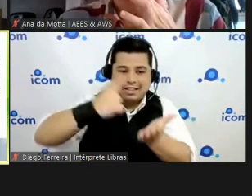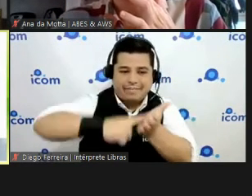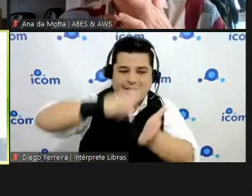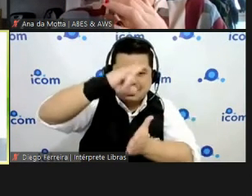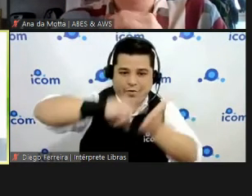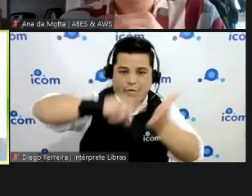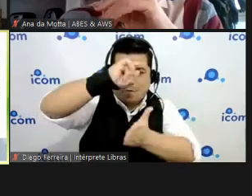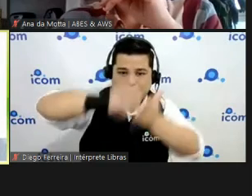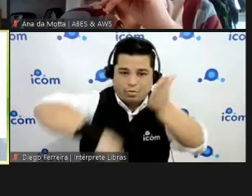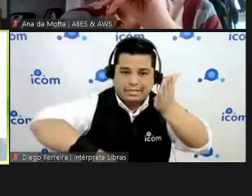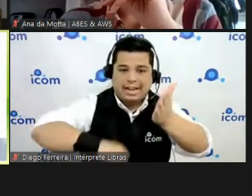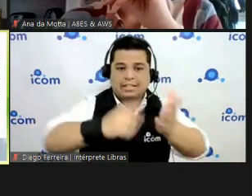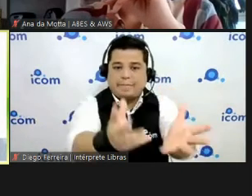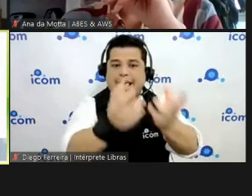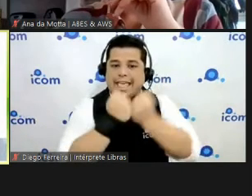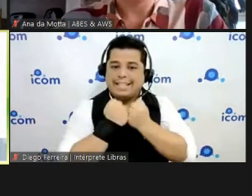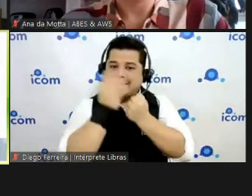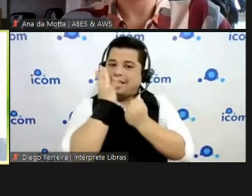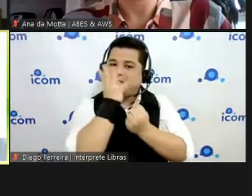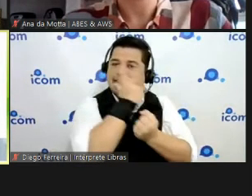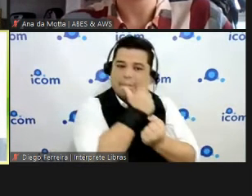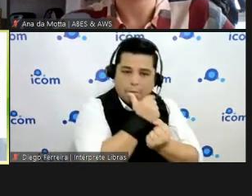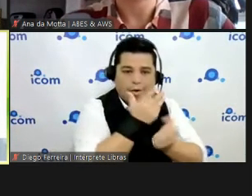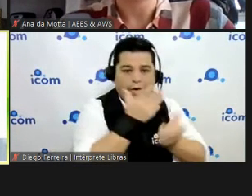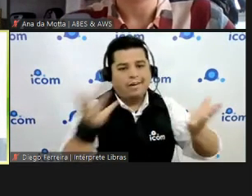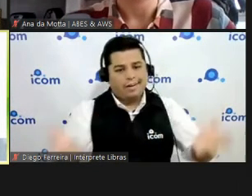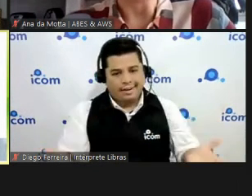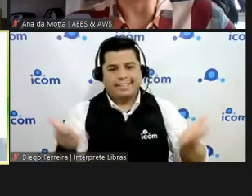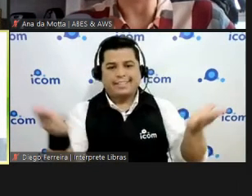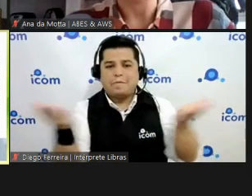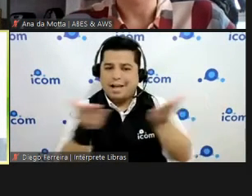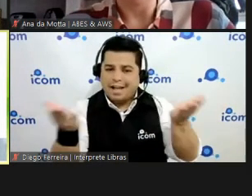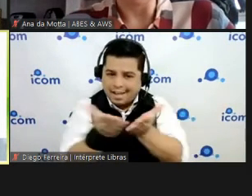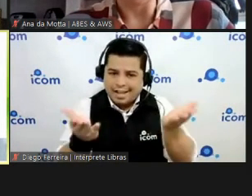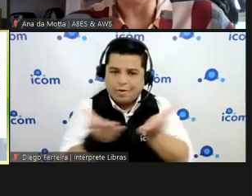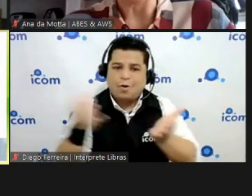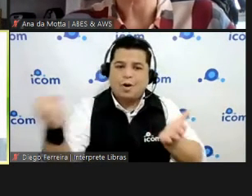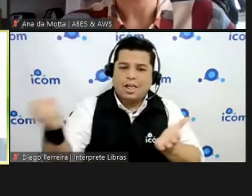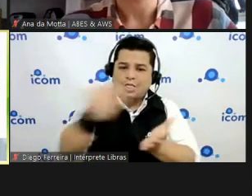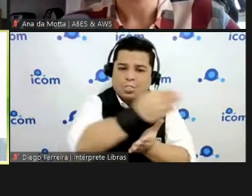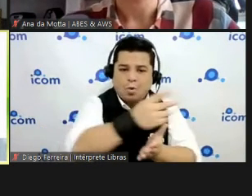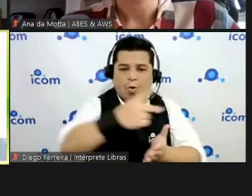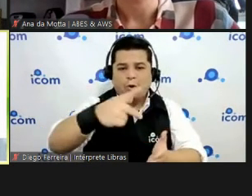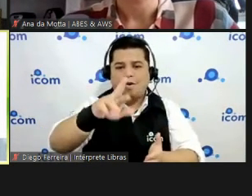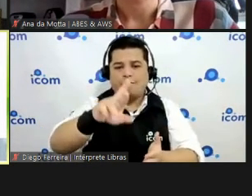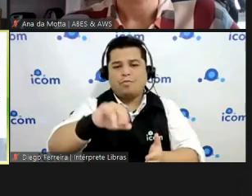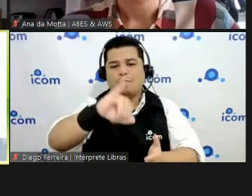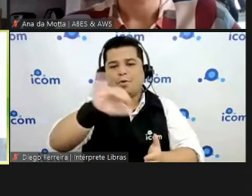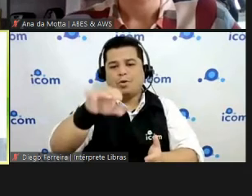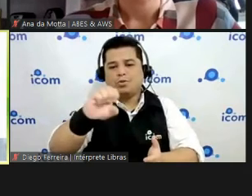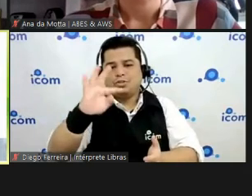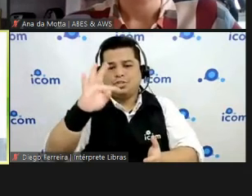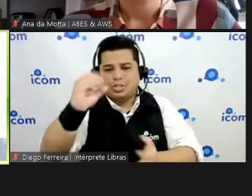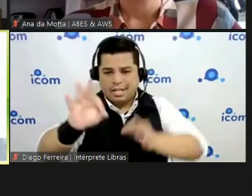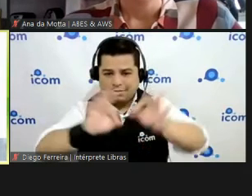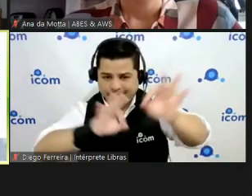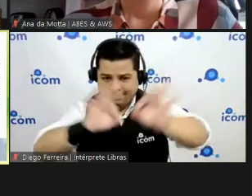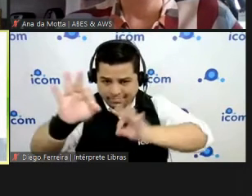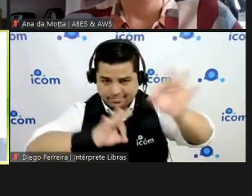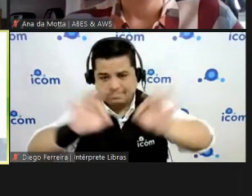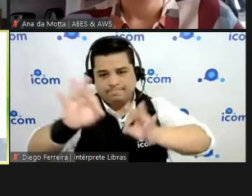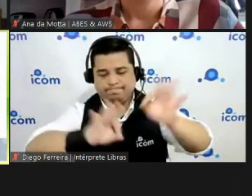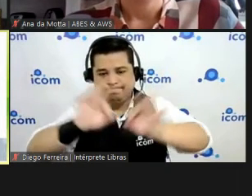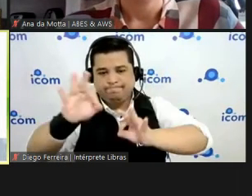crítica mas de antecipar e poder fazer caixa né ter fluxo de caixa